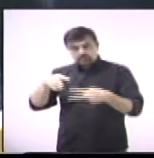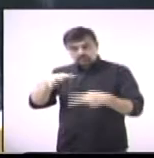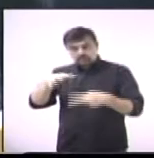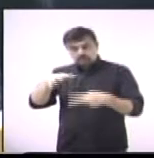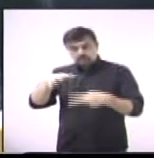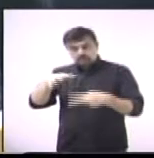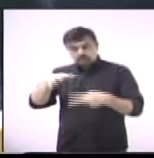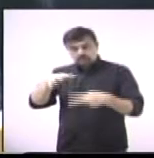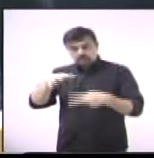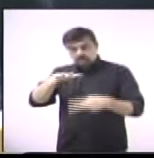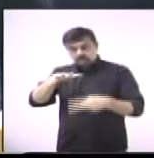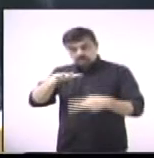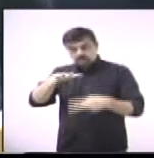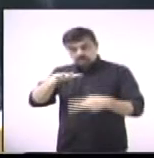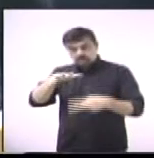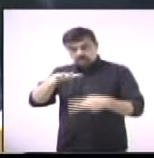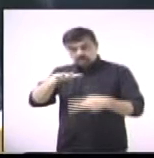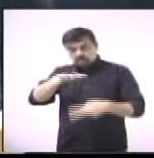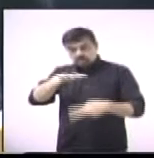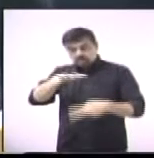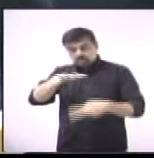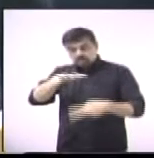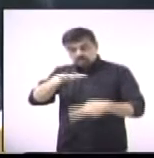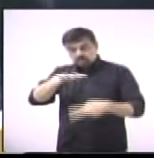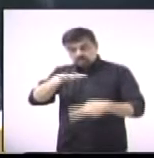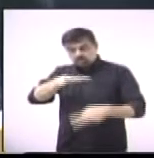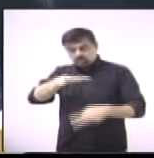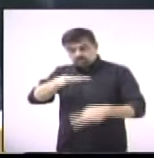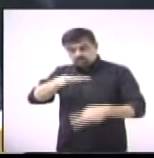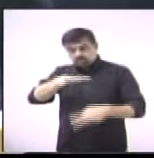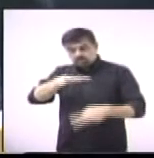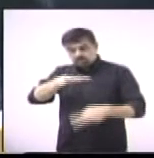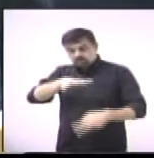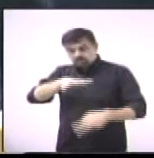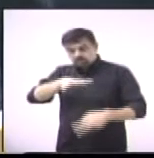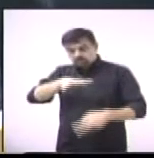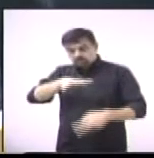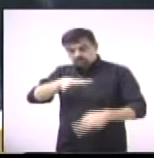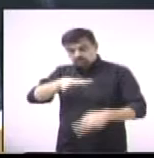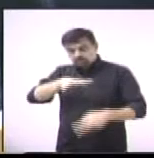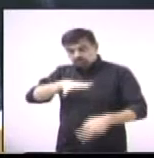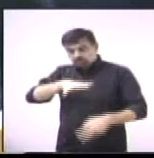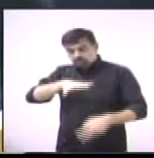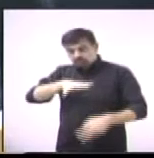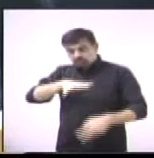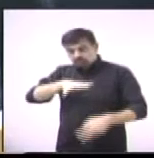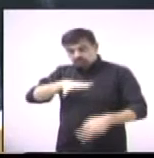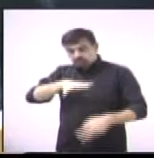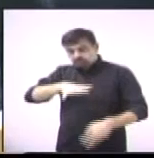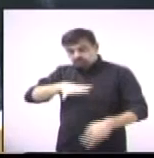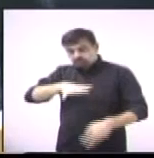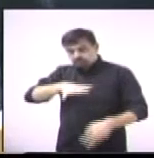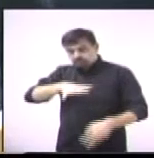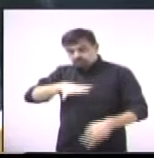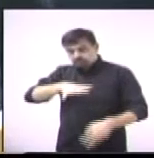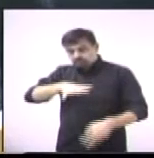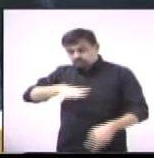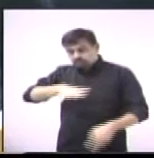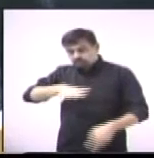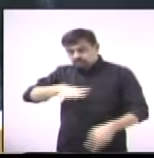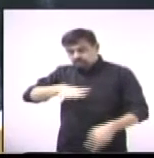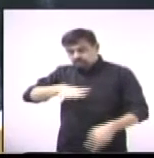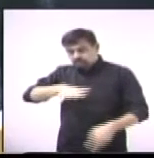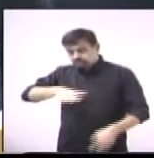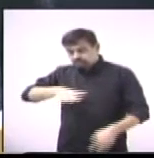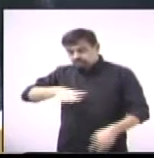os seus partidos já estão alinhados na defesa da Petrobras, que a gente constitua aqui uma Frente Parlamentar